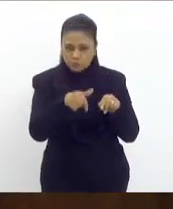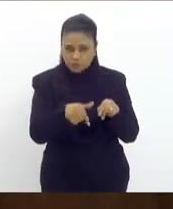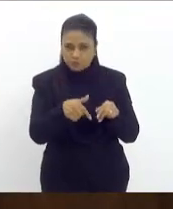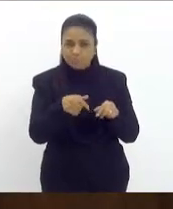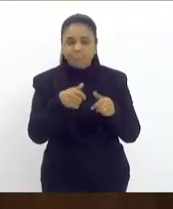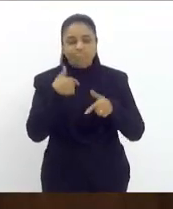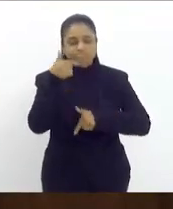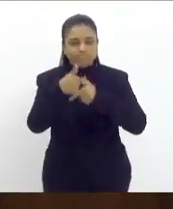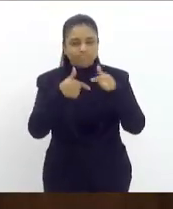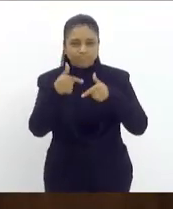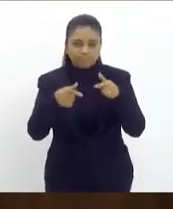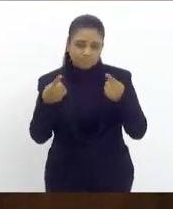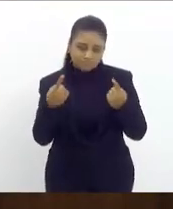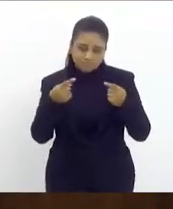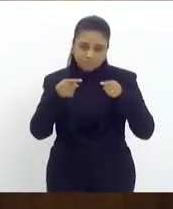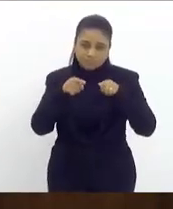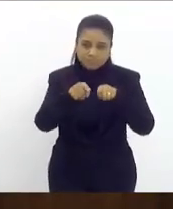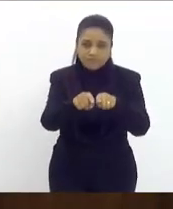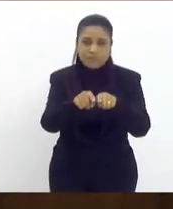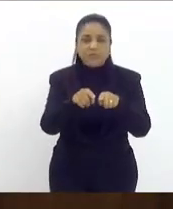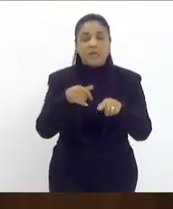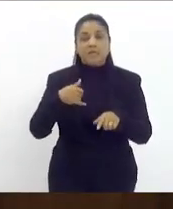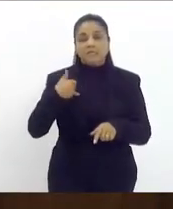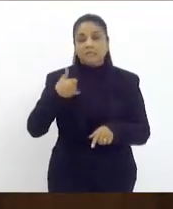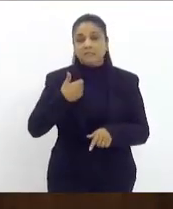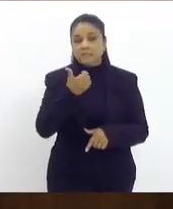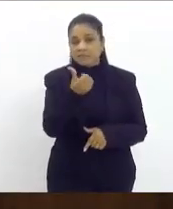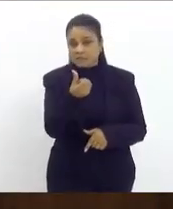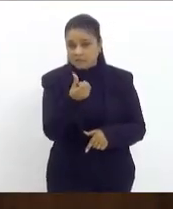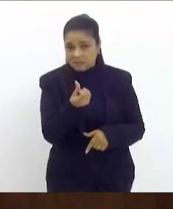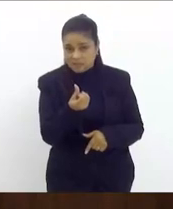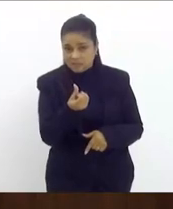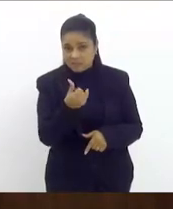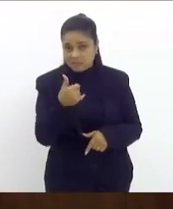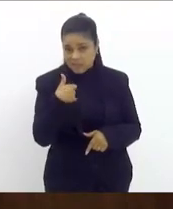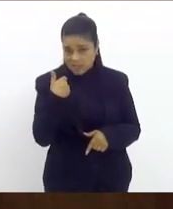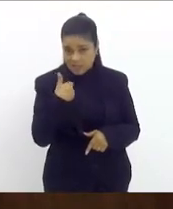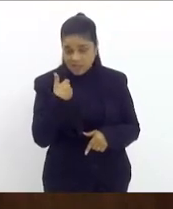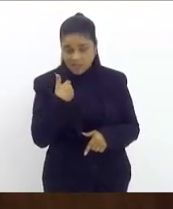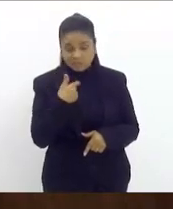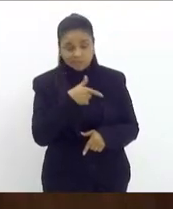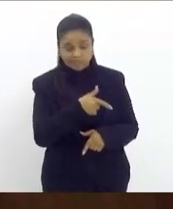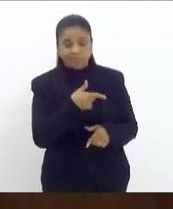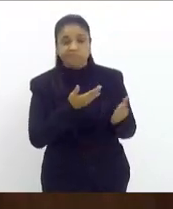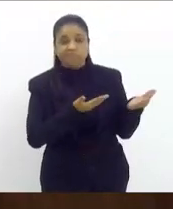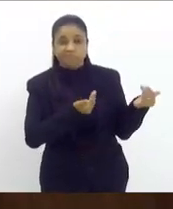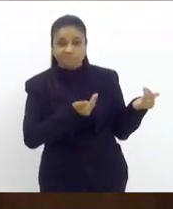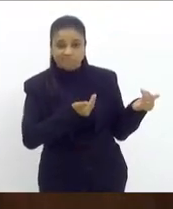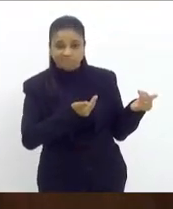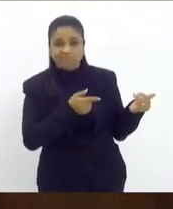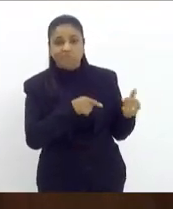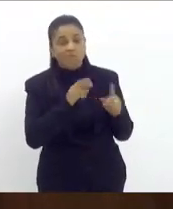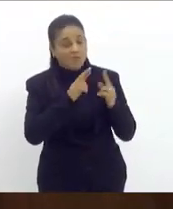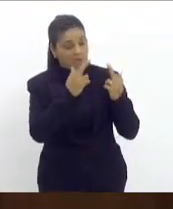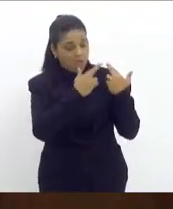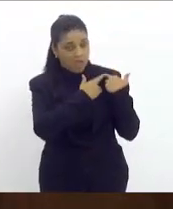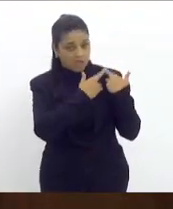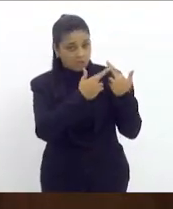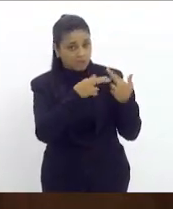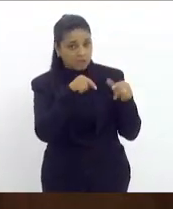-se junto, a partir da idade de 16 anos, a adolescente ela é responsável pelos seus atos, inclusive